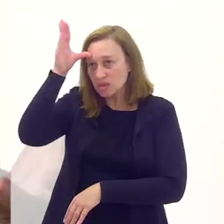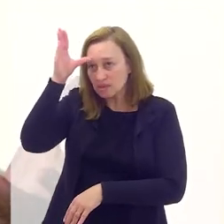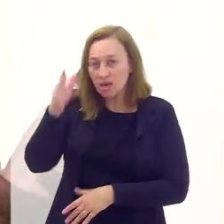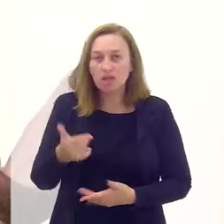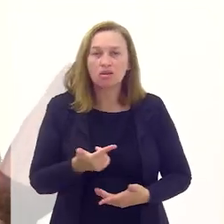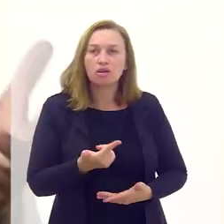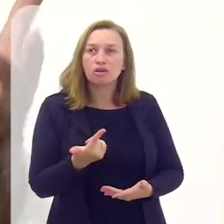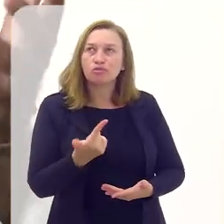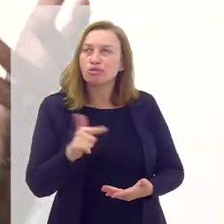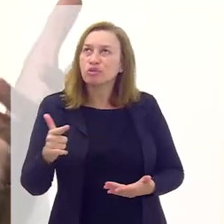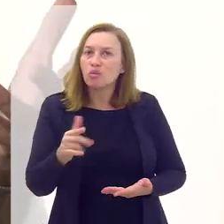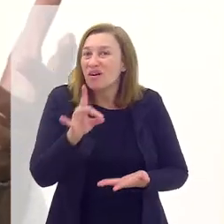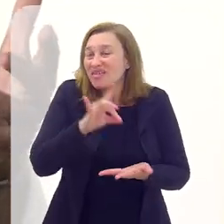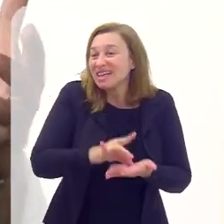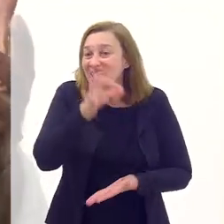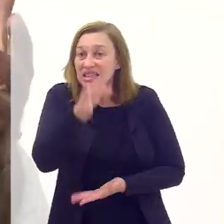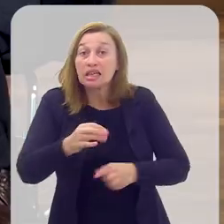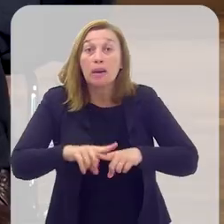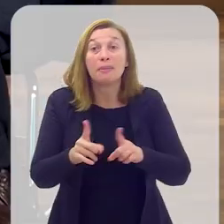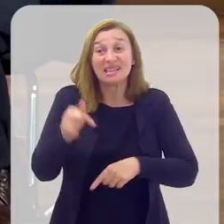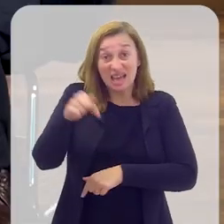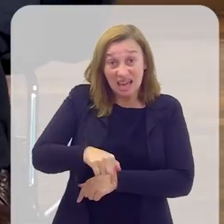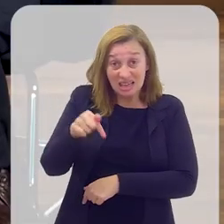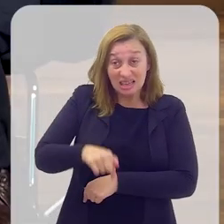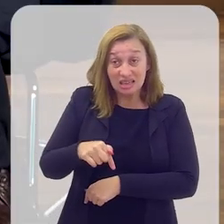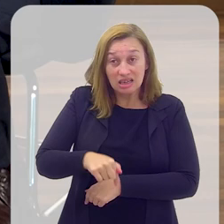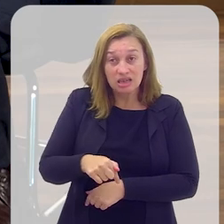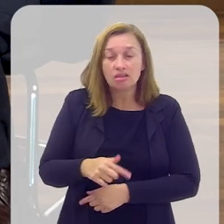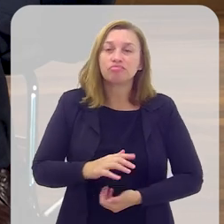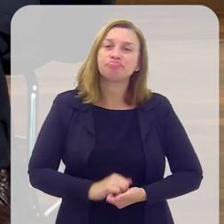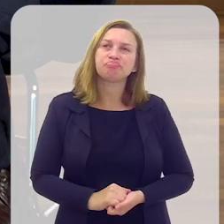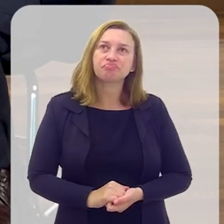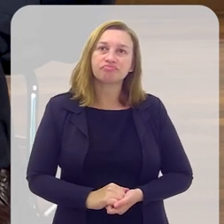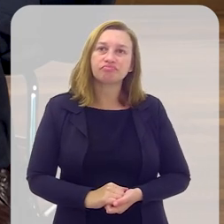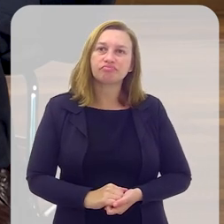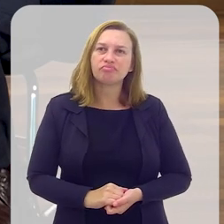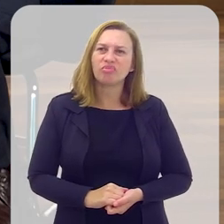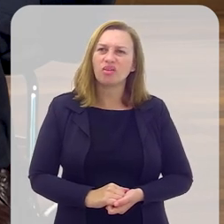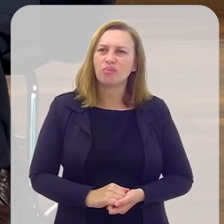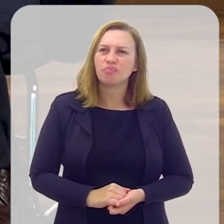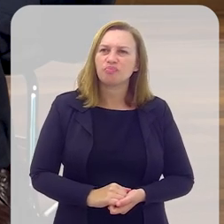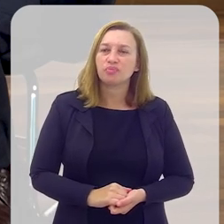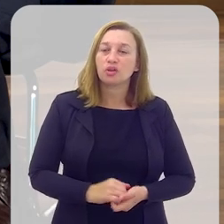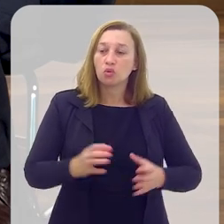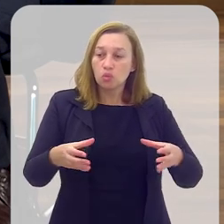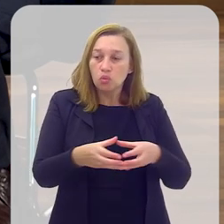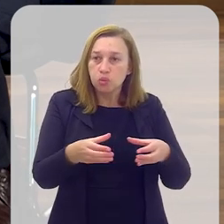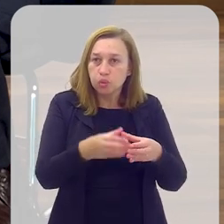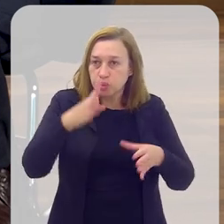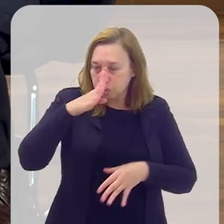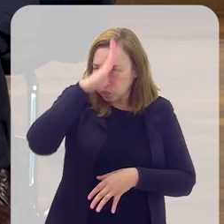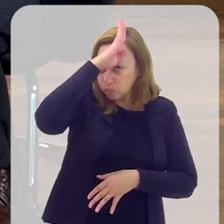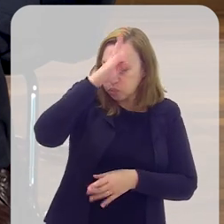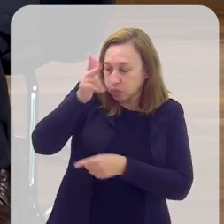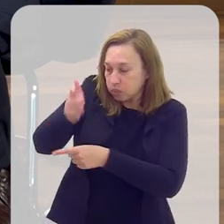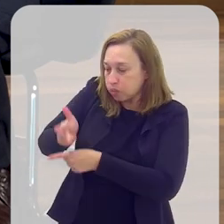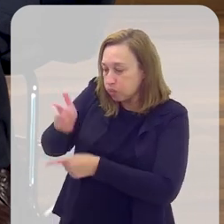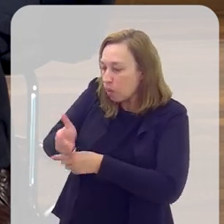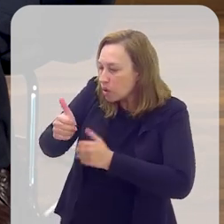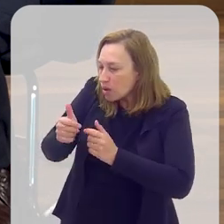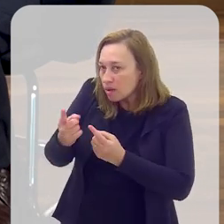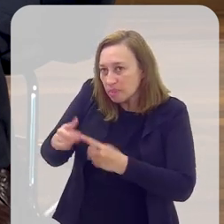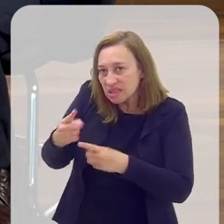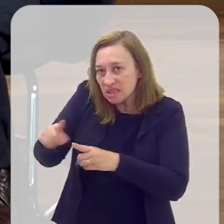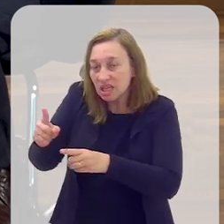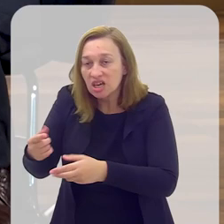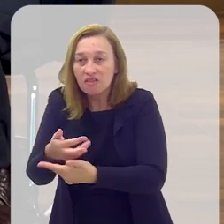conhecimento. Não há uma verdade absoluta. Agora, aqui, haviam brigadas bolsonaristas que filmavam e